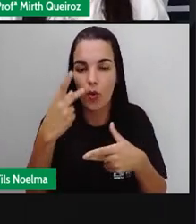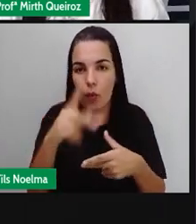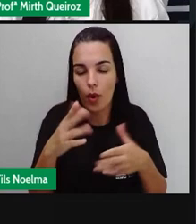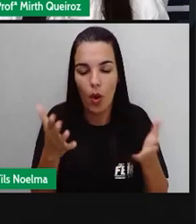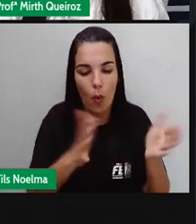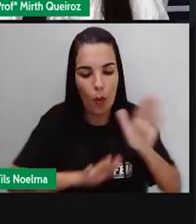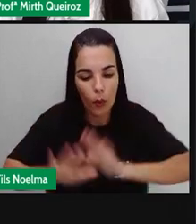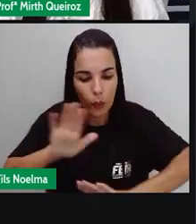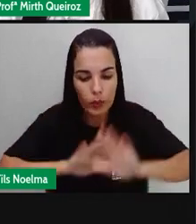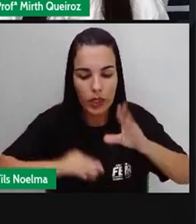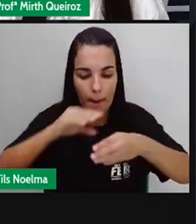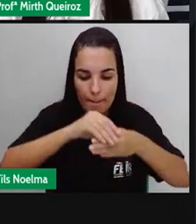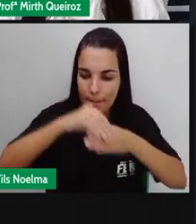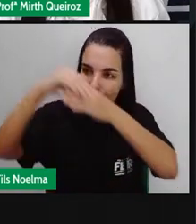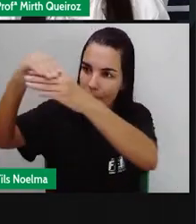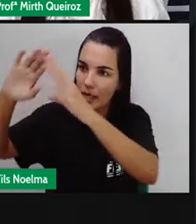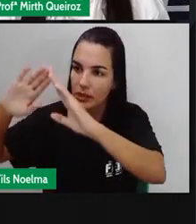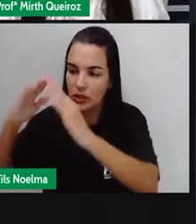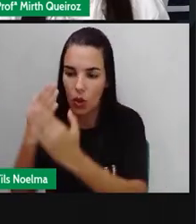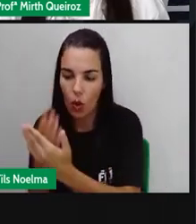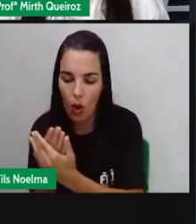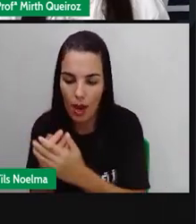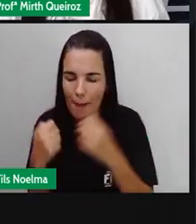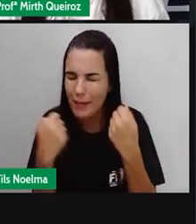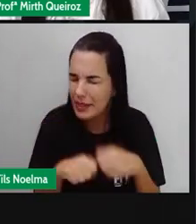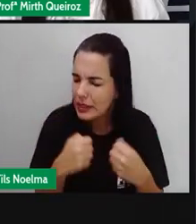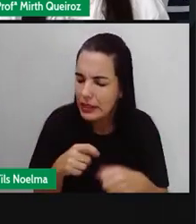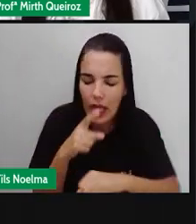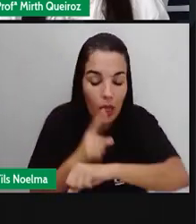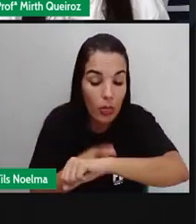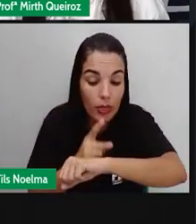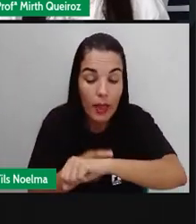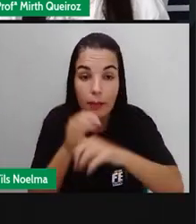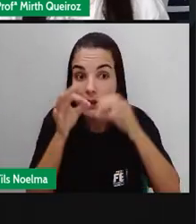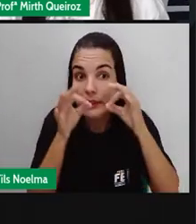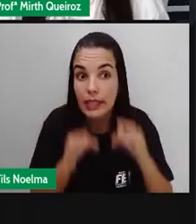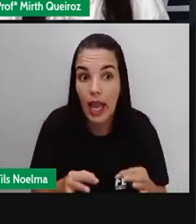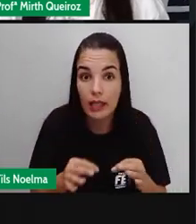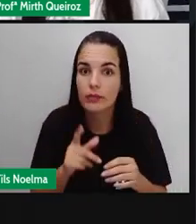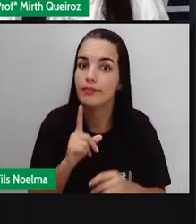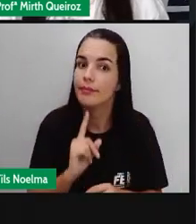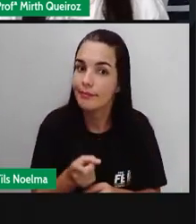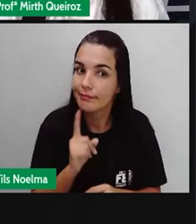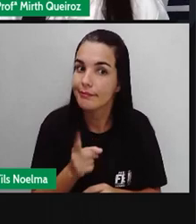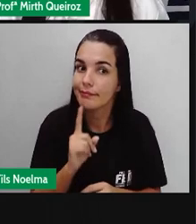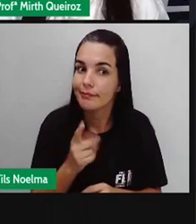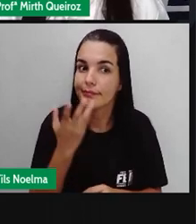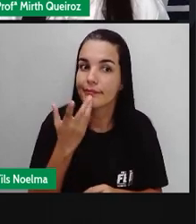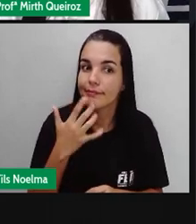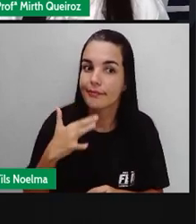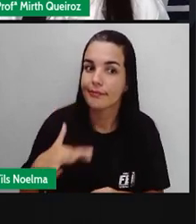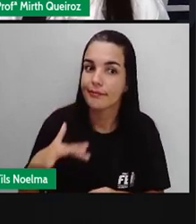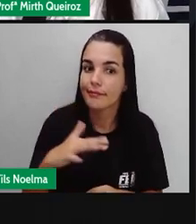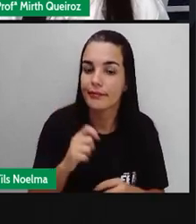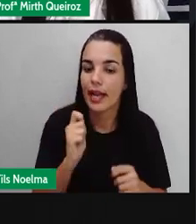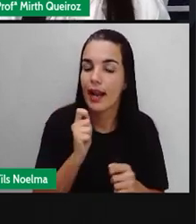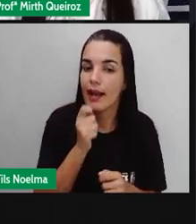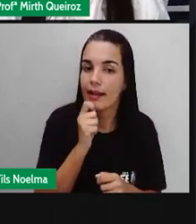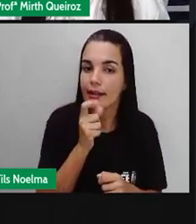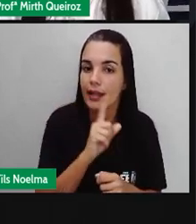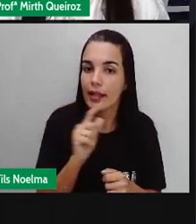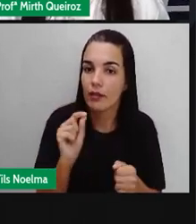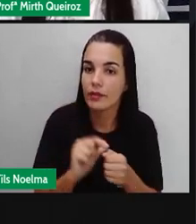que deverá ser devolvido às escolas de vocês. Devolvam no tempo correto. Tem crianças que não fizeram ainda as atividades de abril.